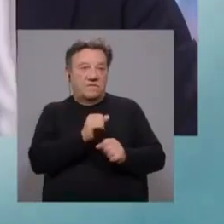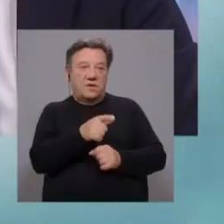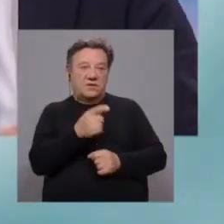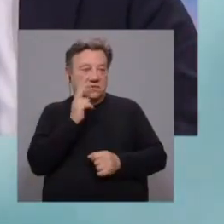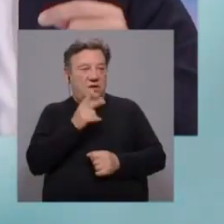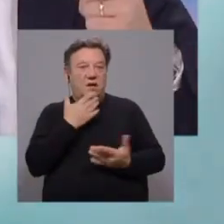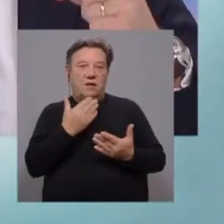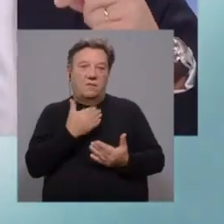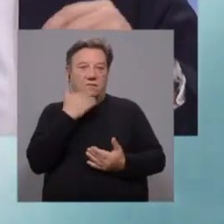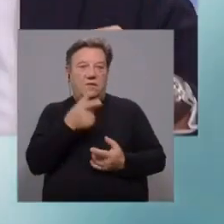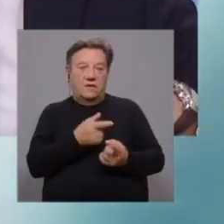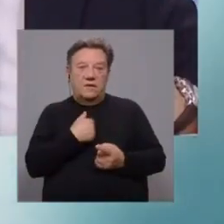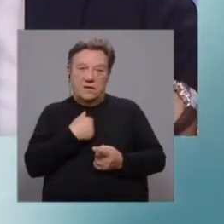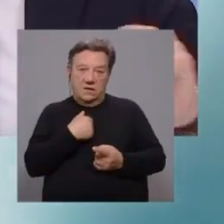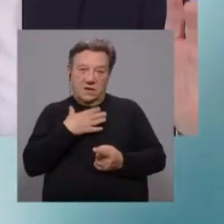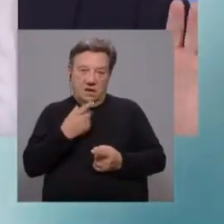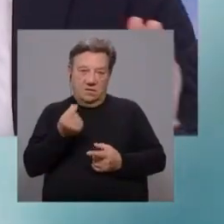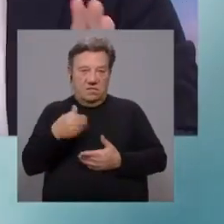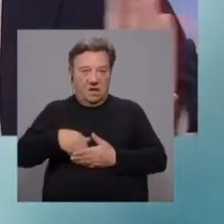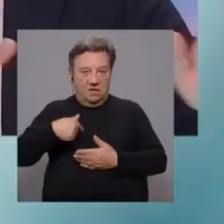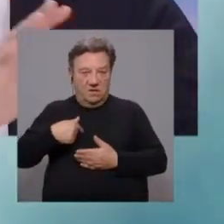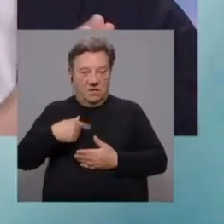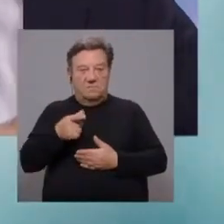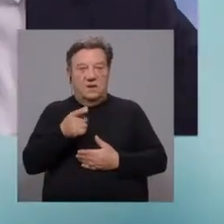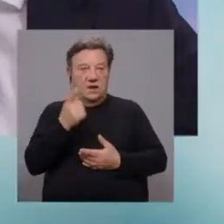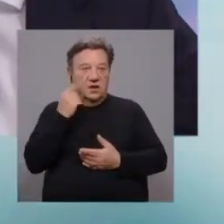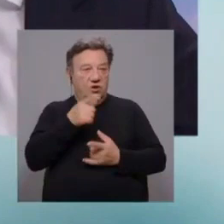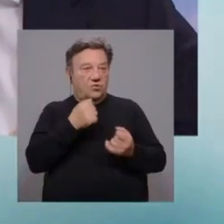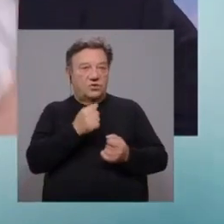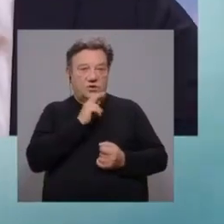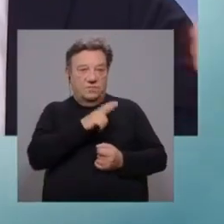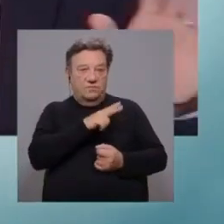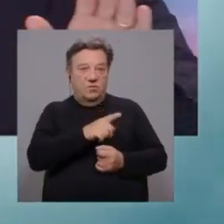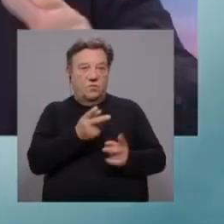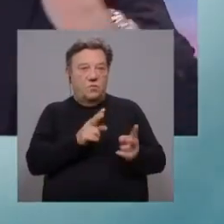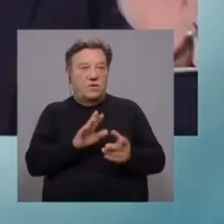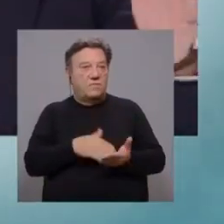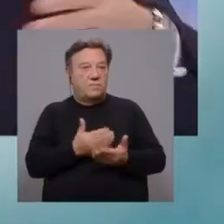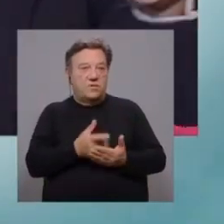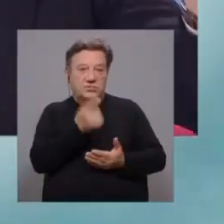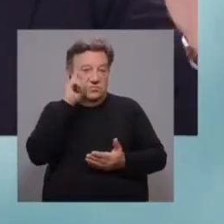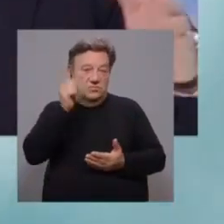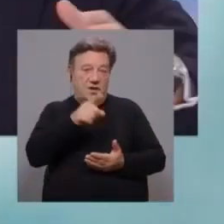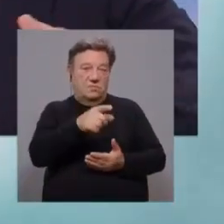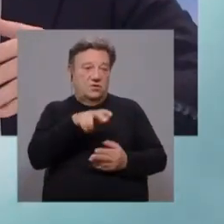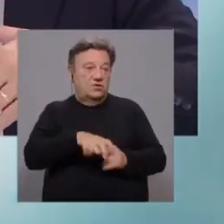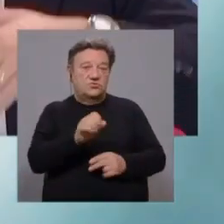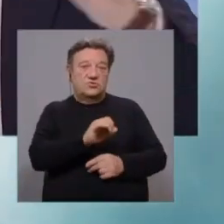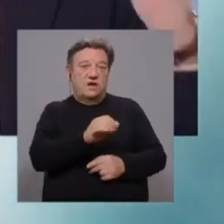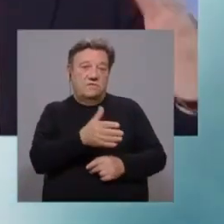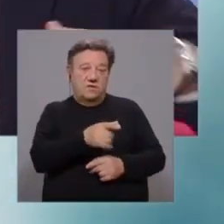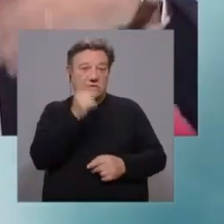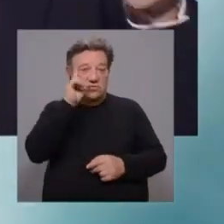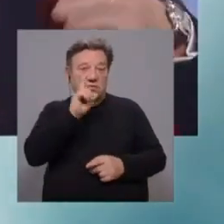atriz. Então, eu é que quer pôr mais dinheiro ao bolso. Ó Catarina Martins, para além de não conseguir responder aos portugueses, quais foram as propostas, porque nem sabe, não há estava provavelmente,